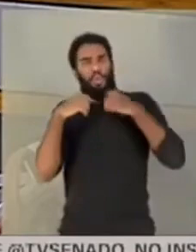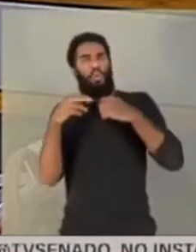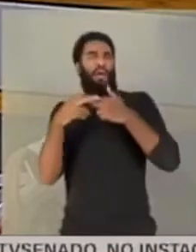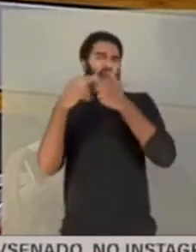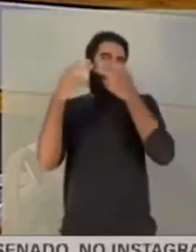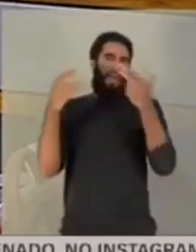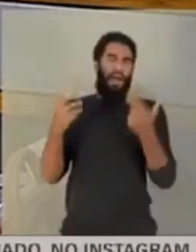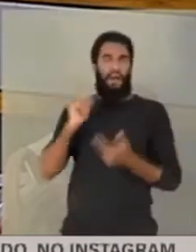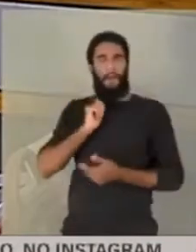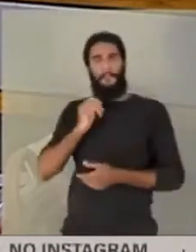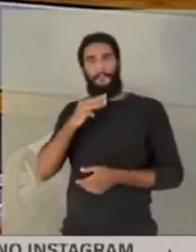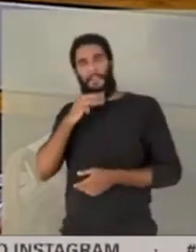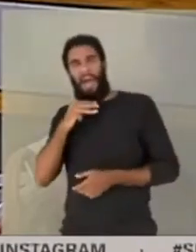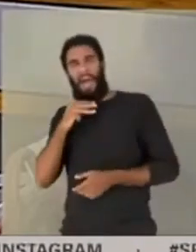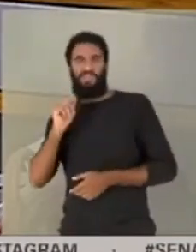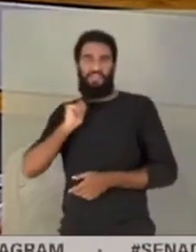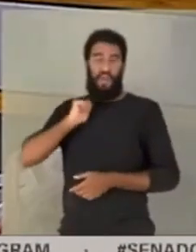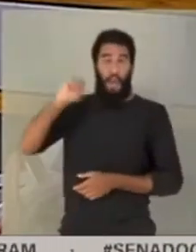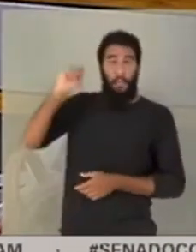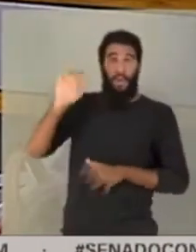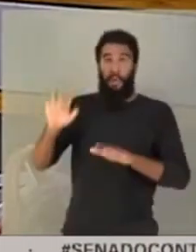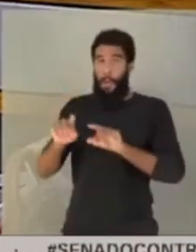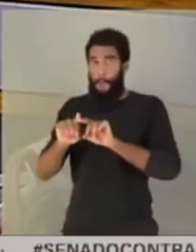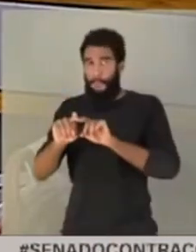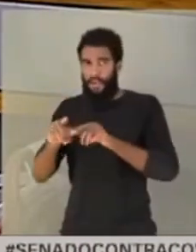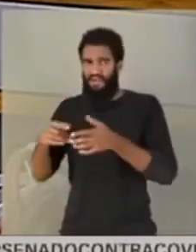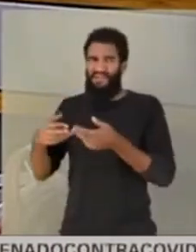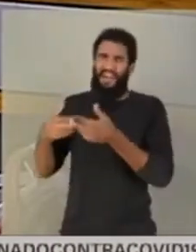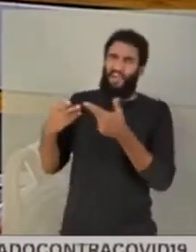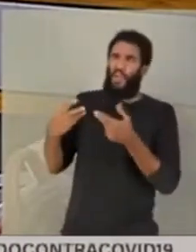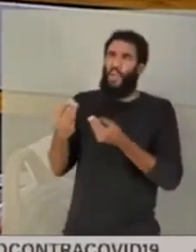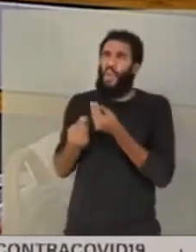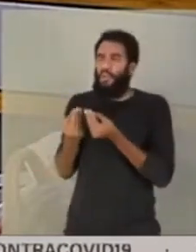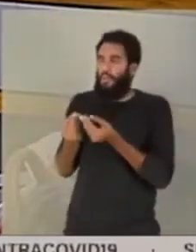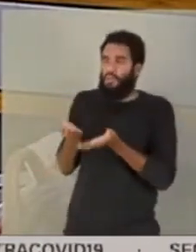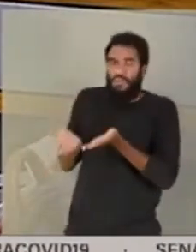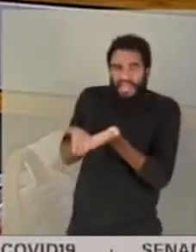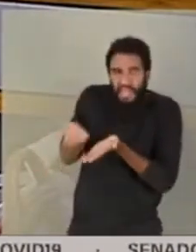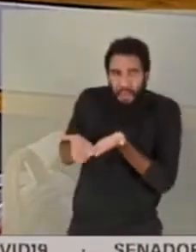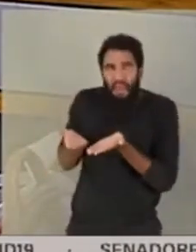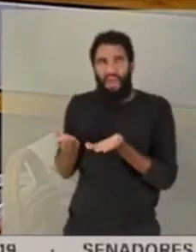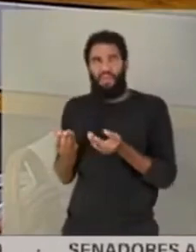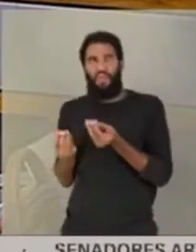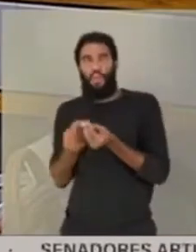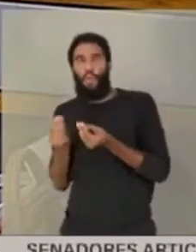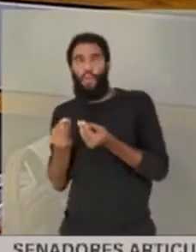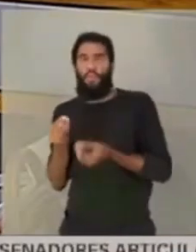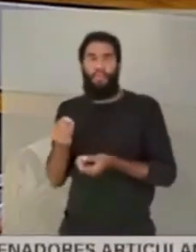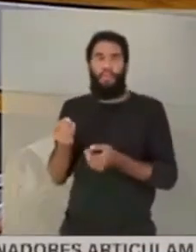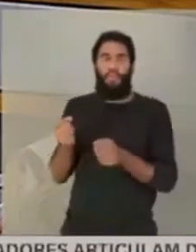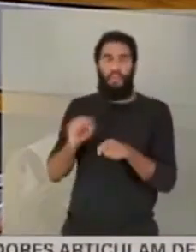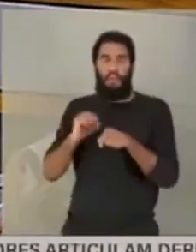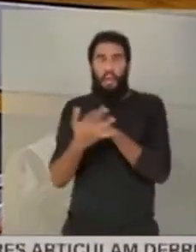Março e abril. Mas com relação a tudo, como que a gente iria combater essa pandemia, mas